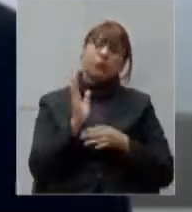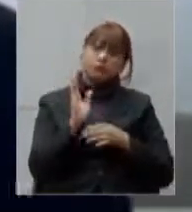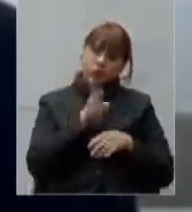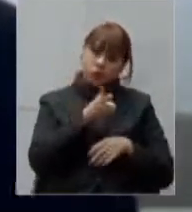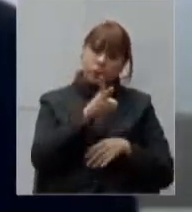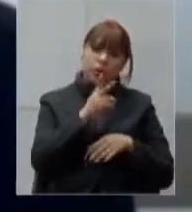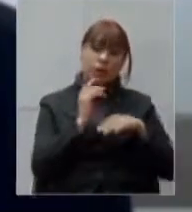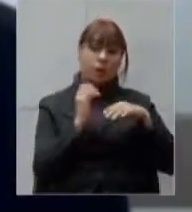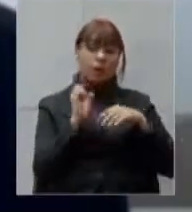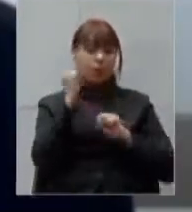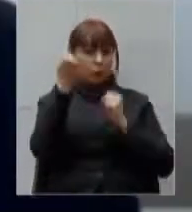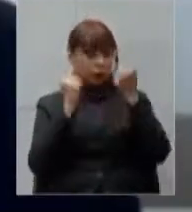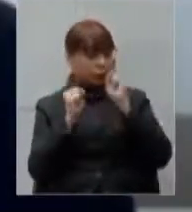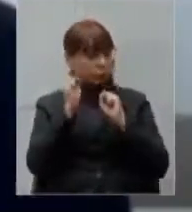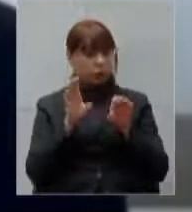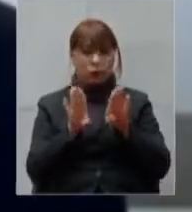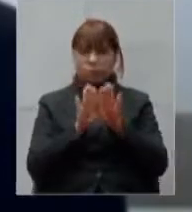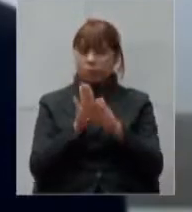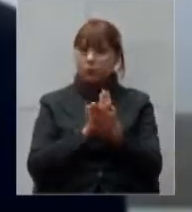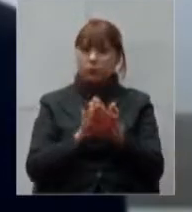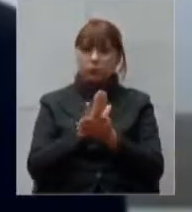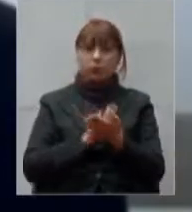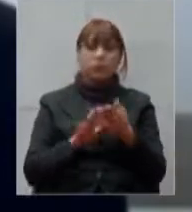como também a agricultura